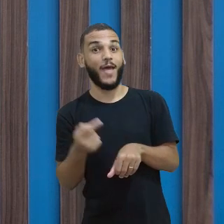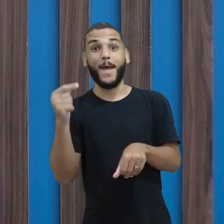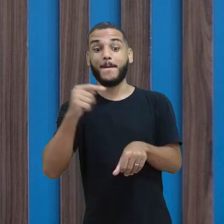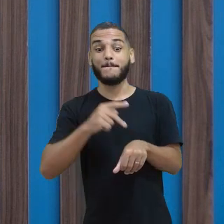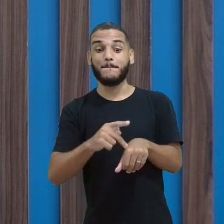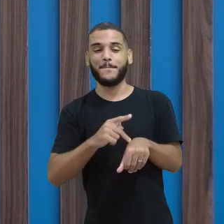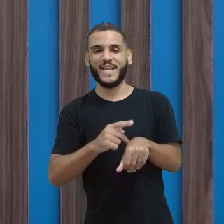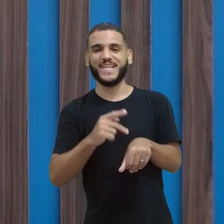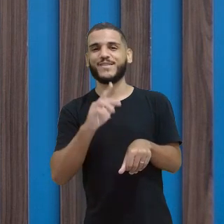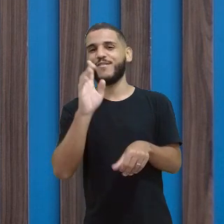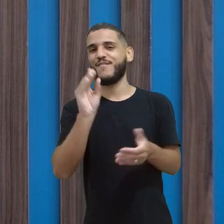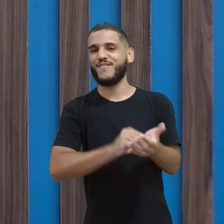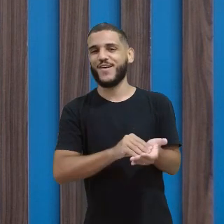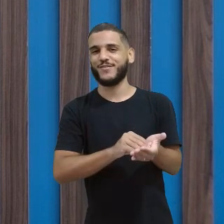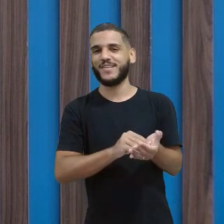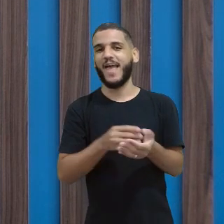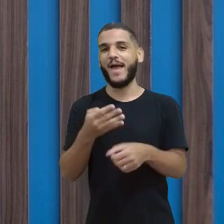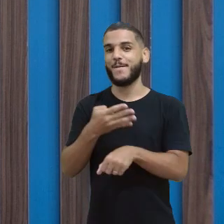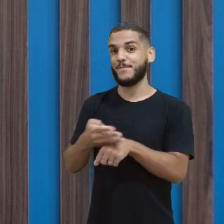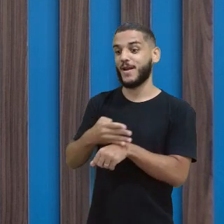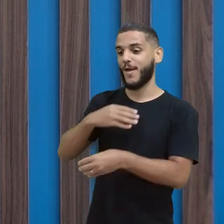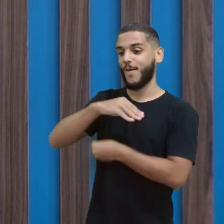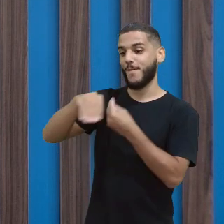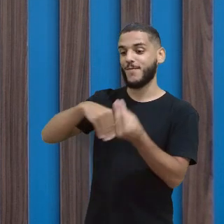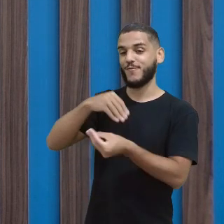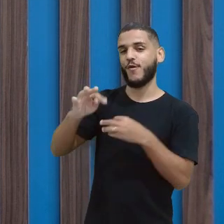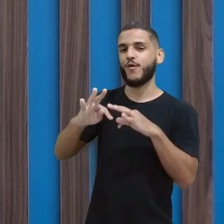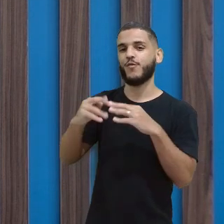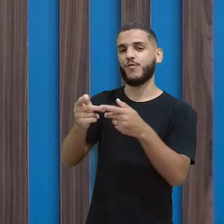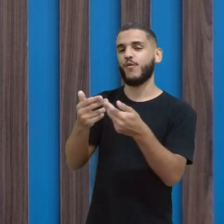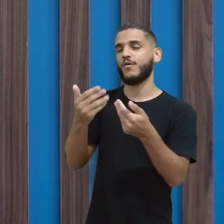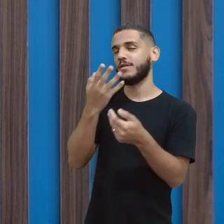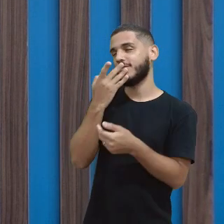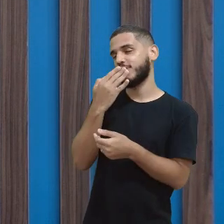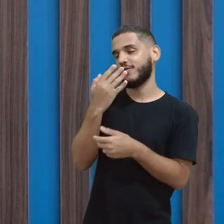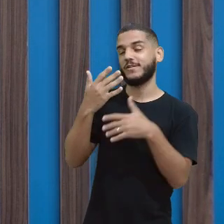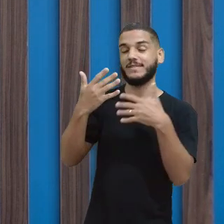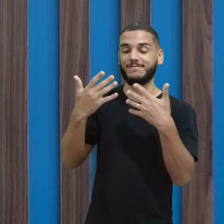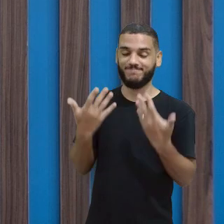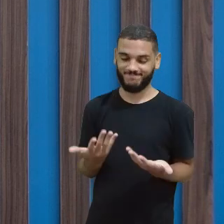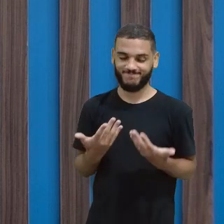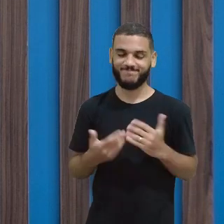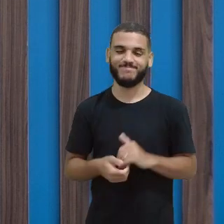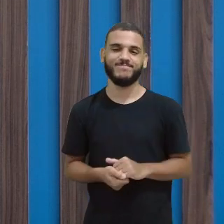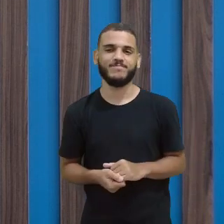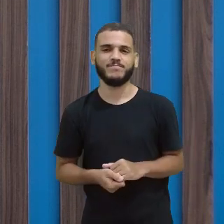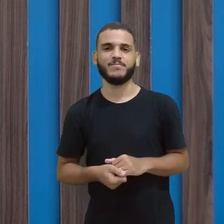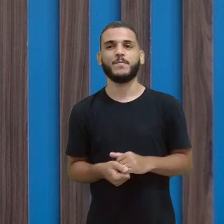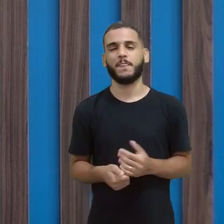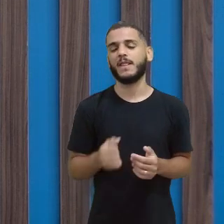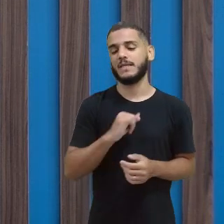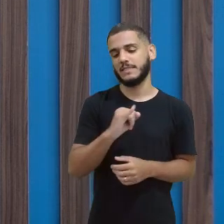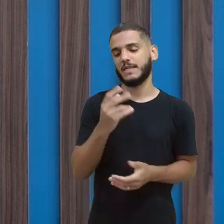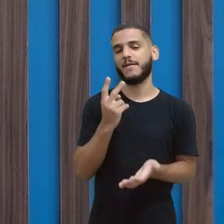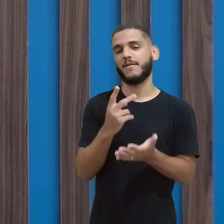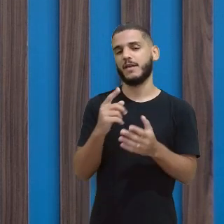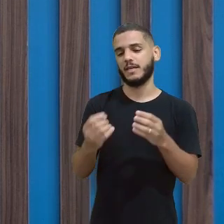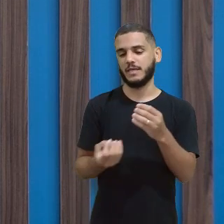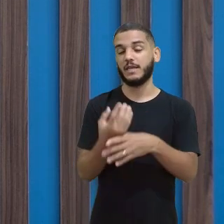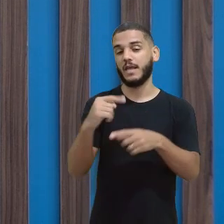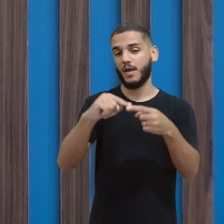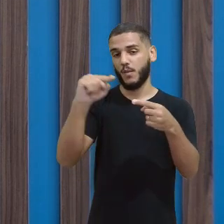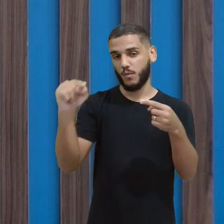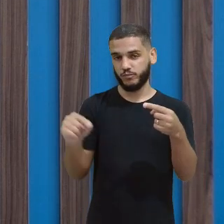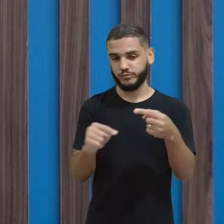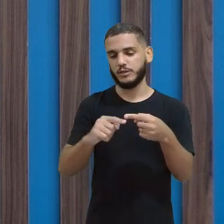e o branco é a mistura de todas as cores. E fizer o disco, mantém uma velocidade, quando for girar, que vocês vão conseguir ver